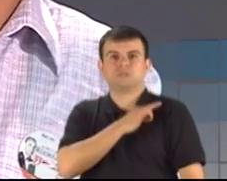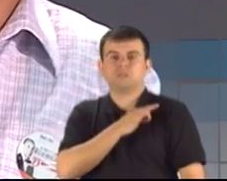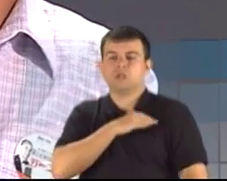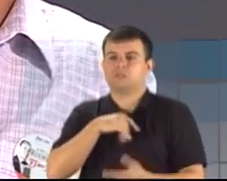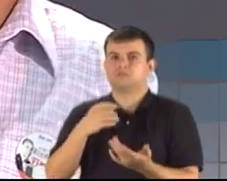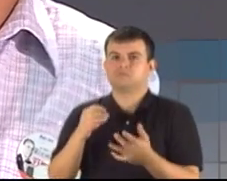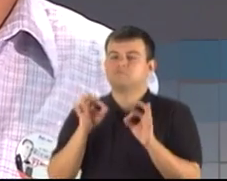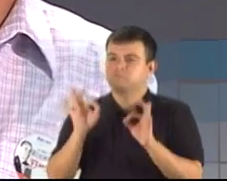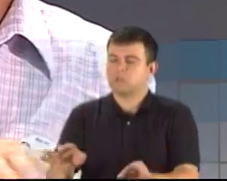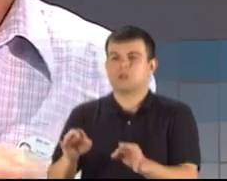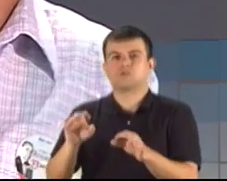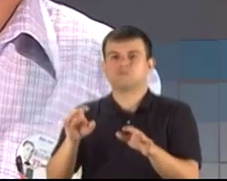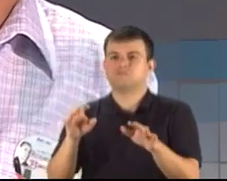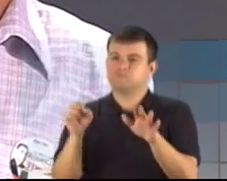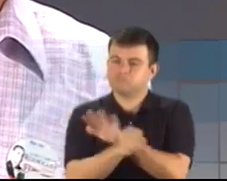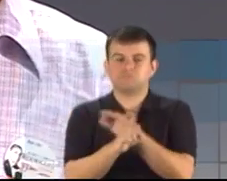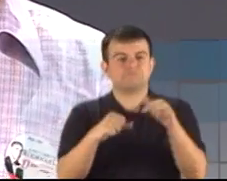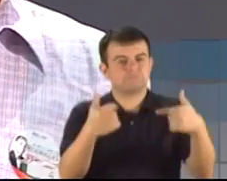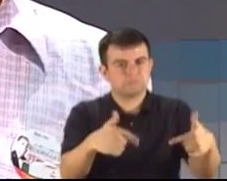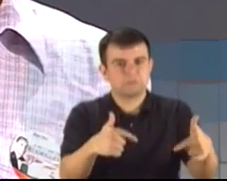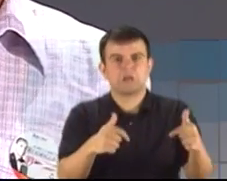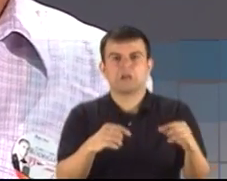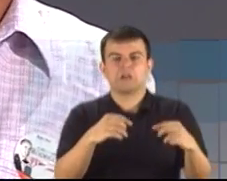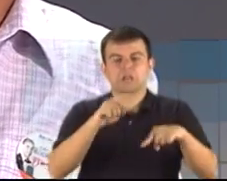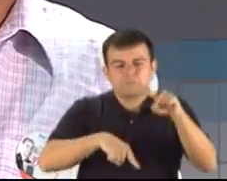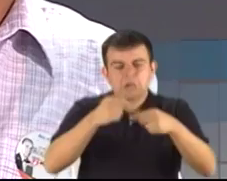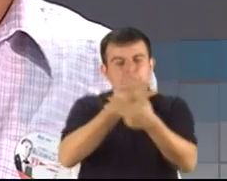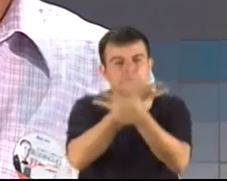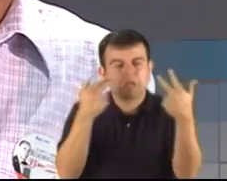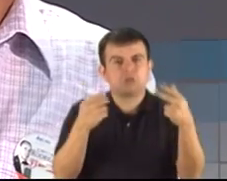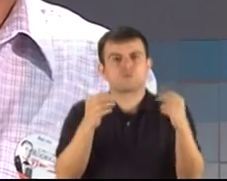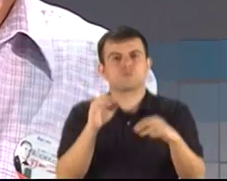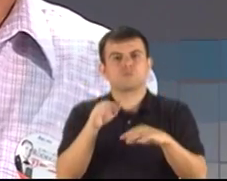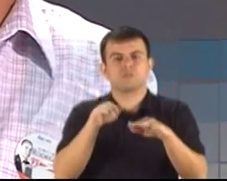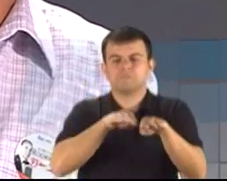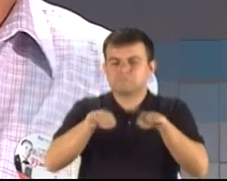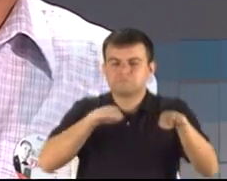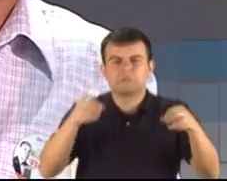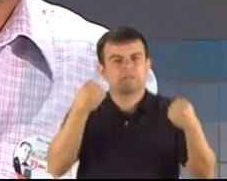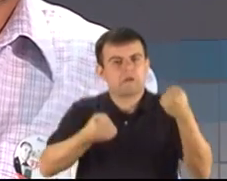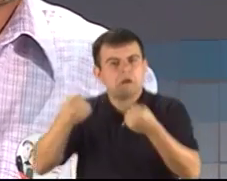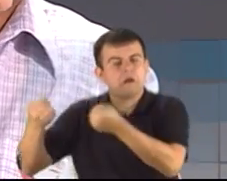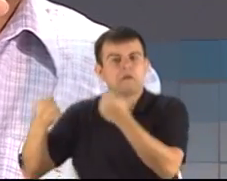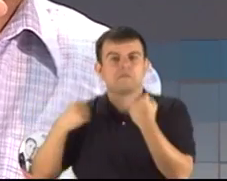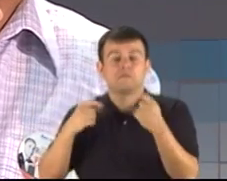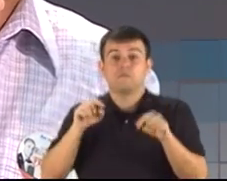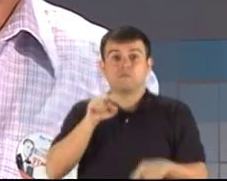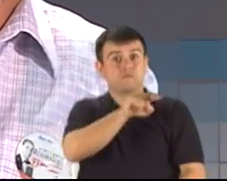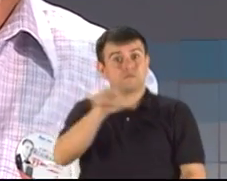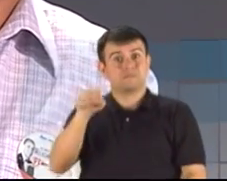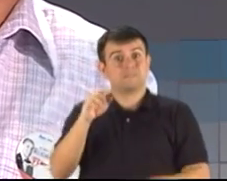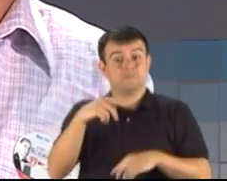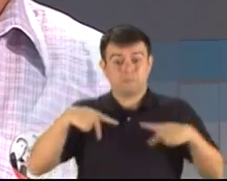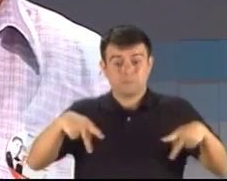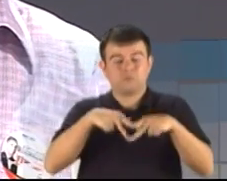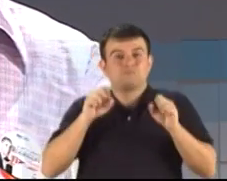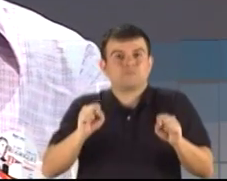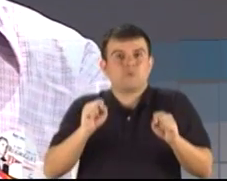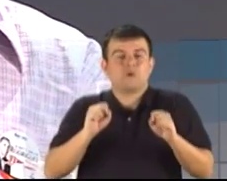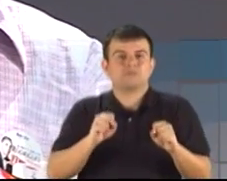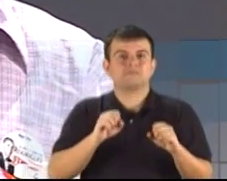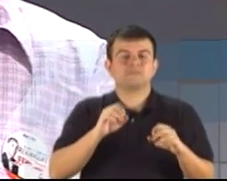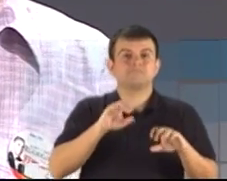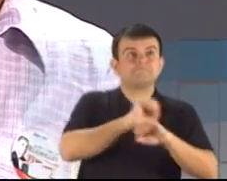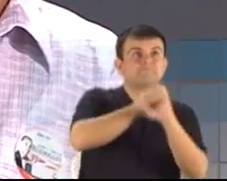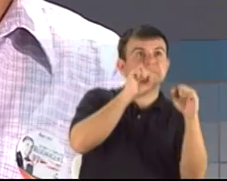com equipamento, com viatura, com tudo que é preciso para manter você que está em casa, uma pessoa mais segura, podendo sair 6 horas da manhã e voltar 8 horas da noite e